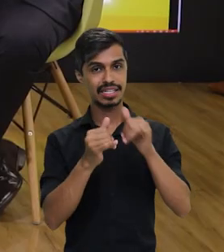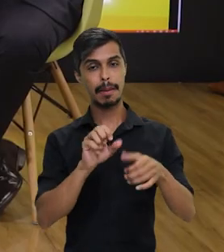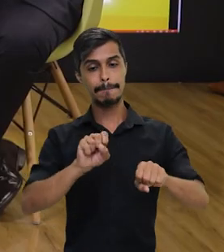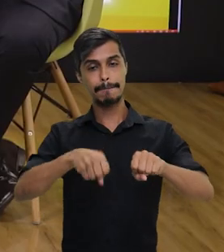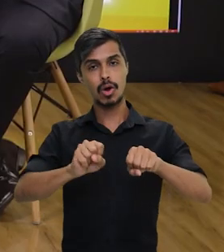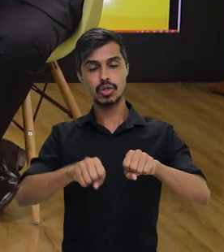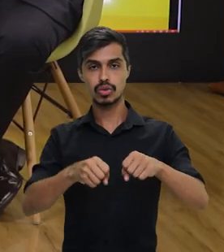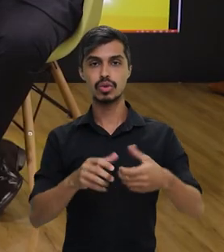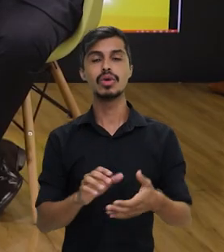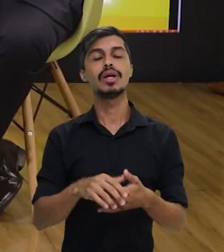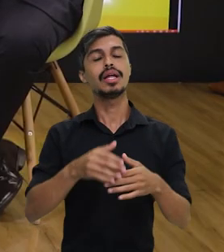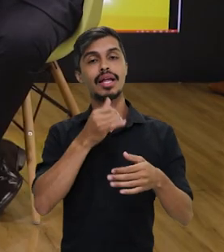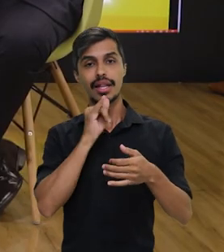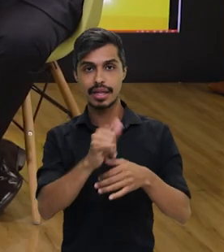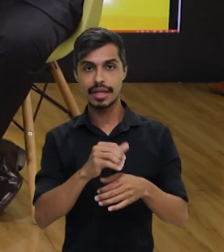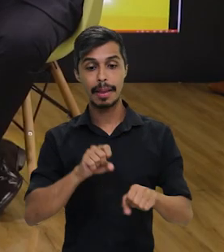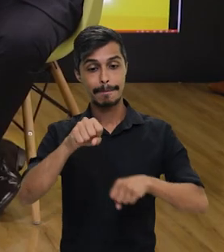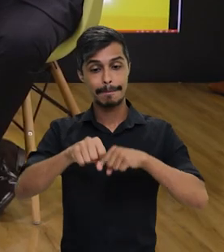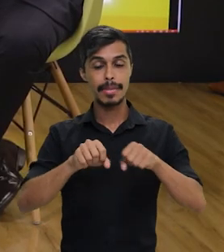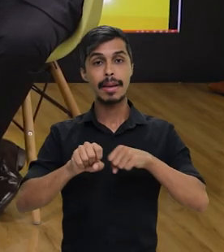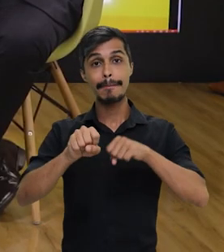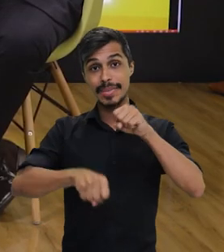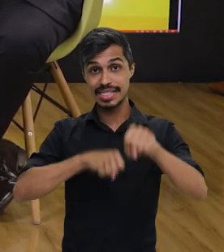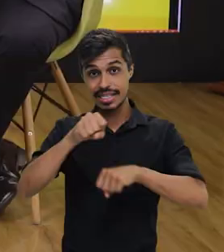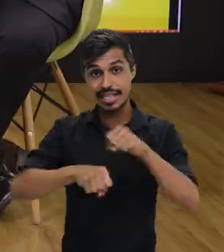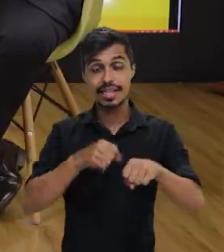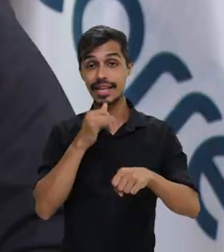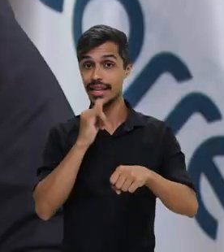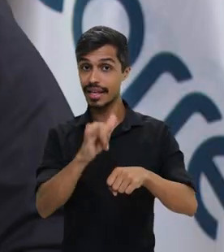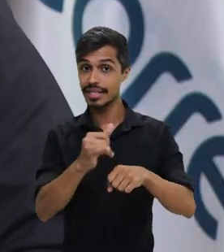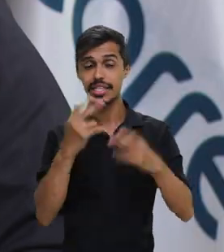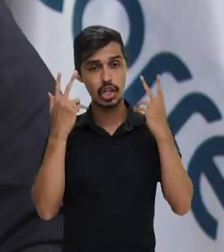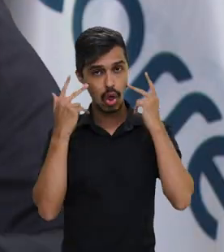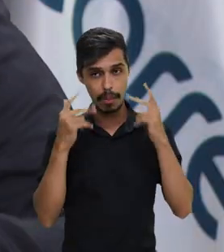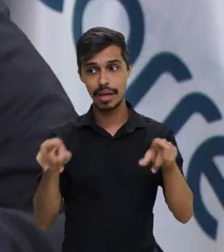motos elétricas, bicicletas elétricas, bicicletas normais também.